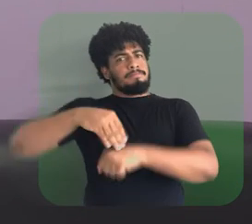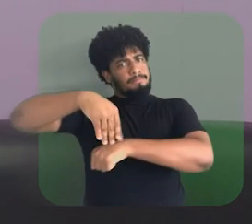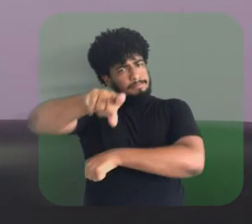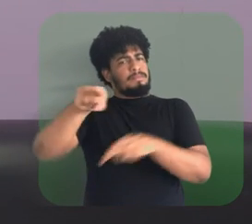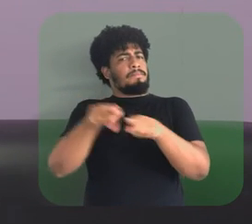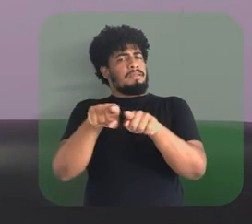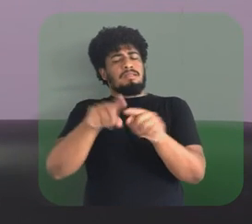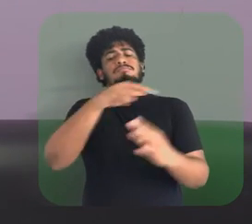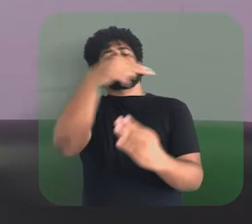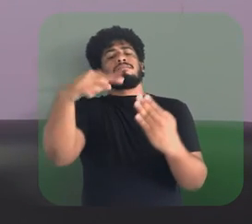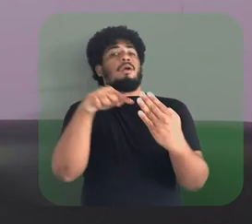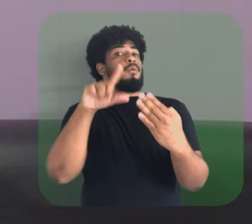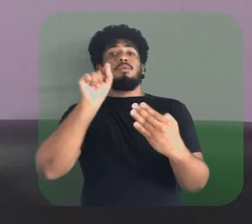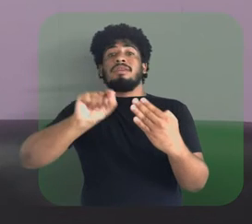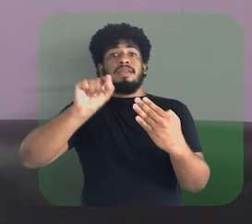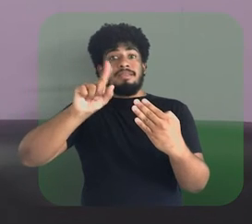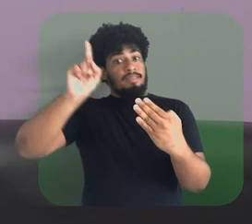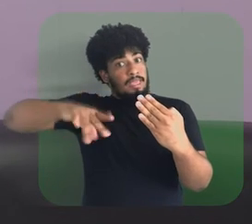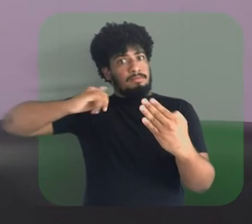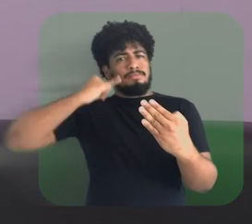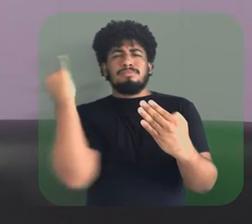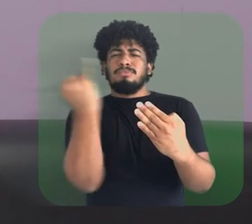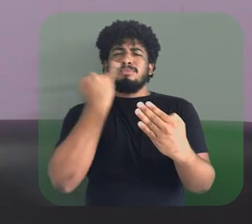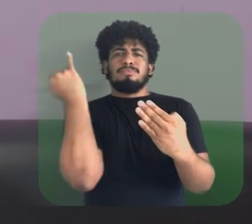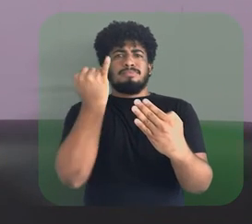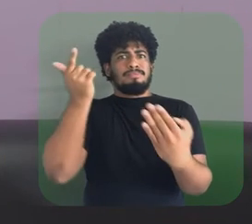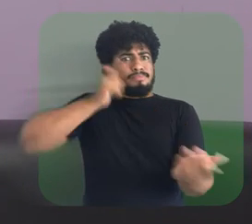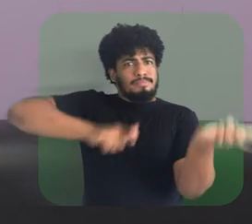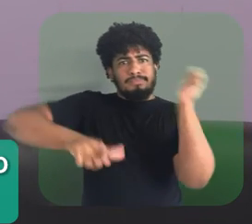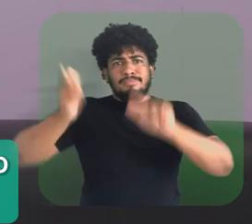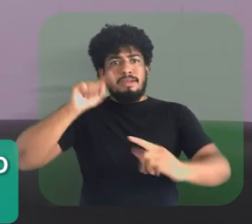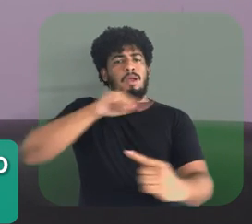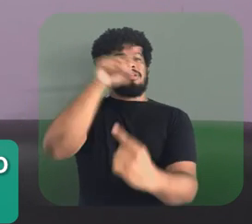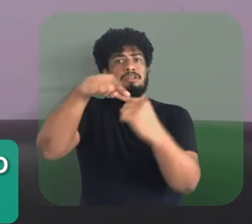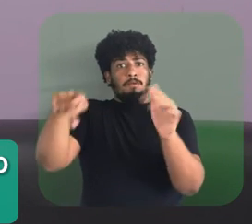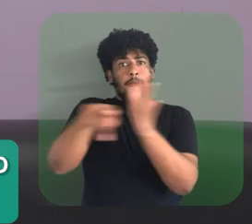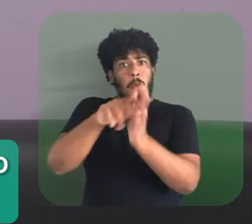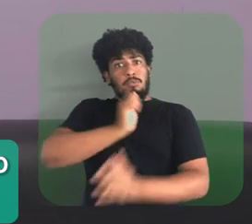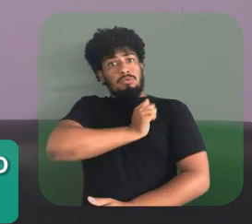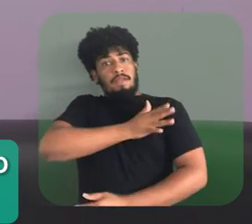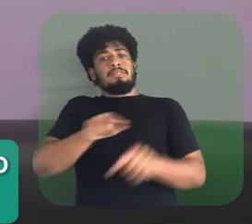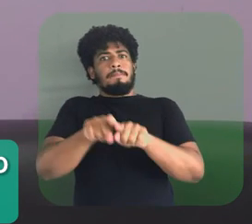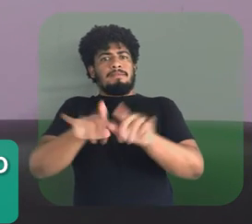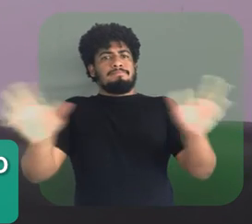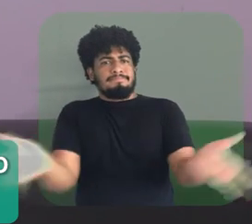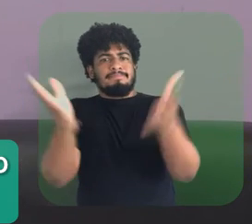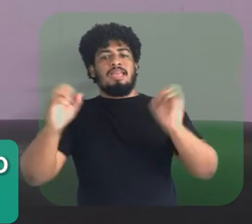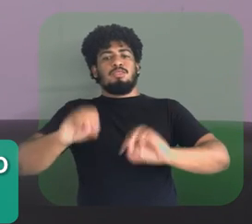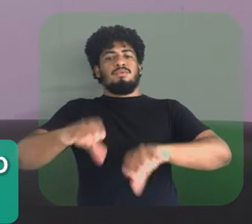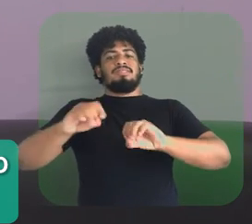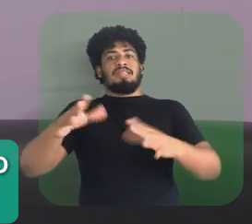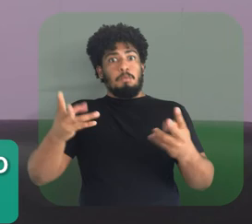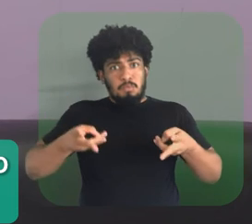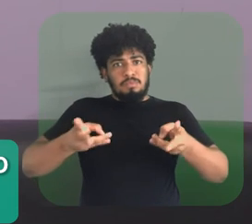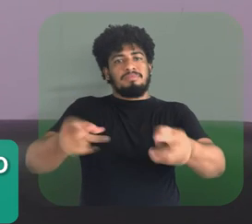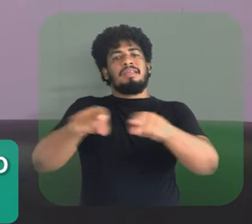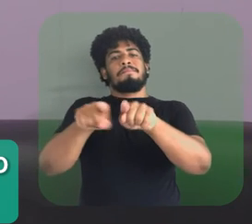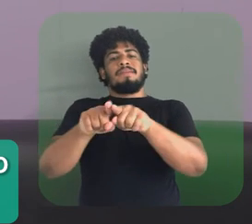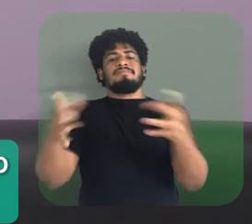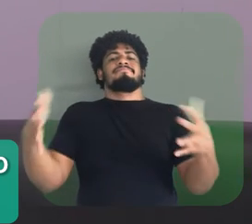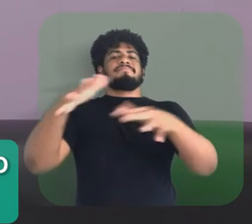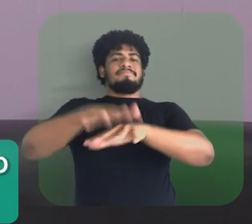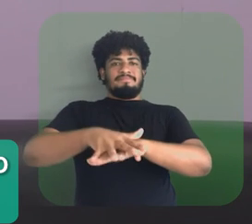ressaltar que o NAPNI é um instrumento essencial para a consolidação dos objetivos institucionais de promoção de uma